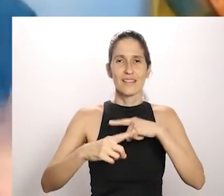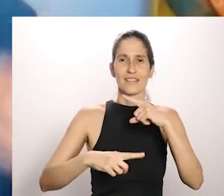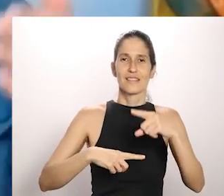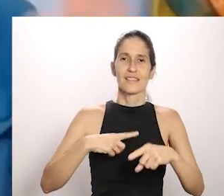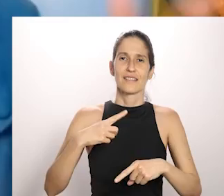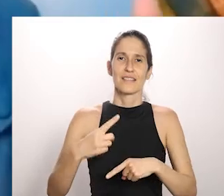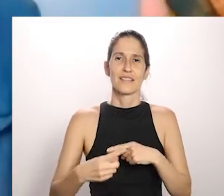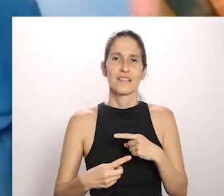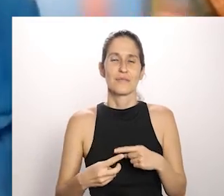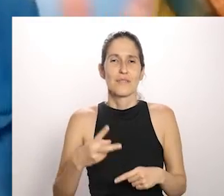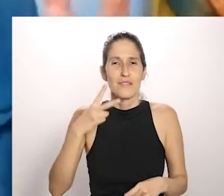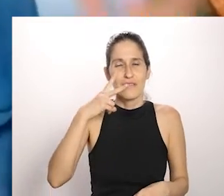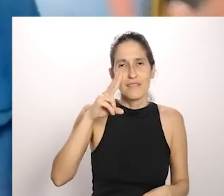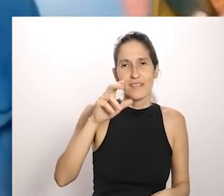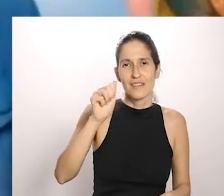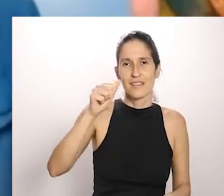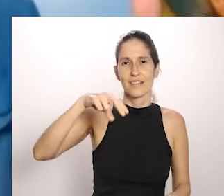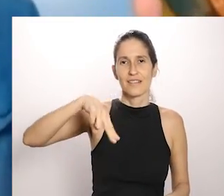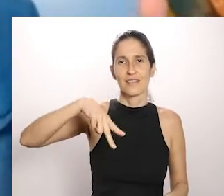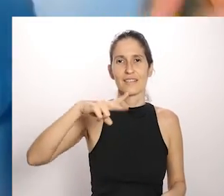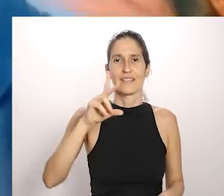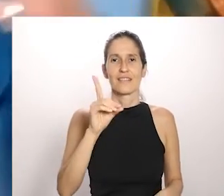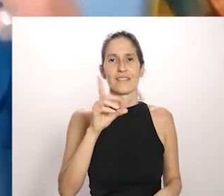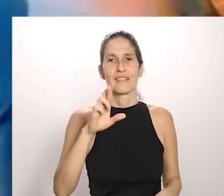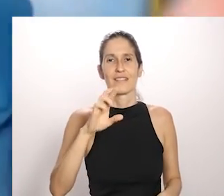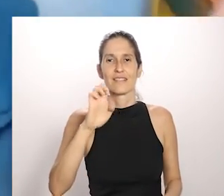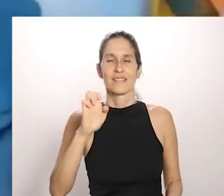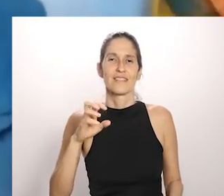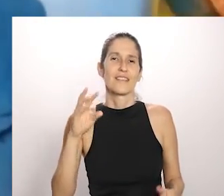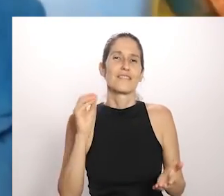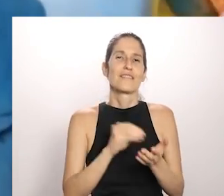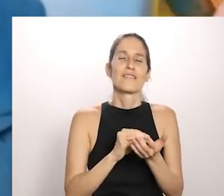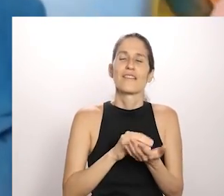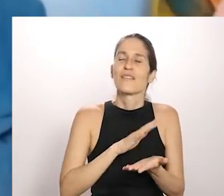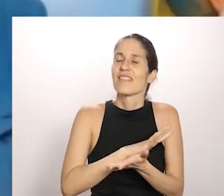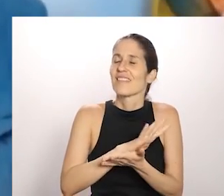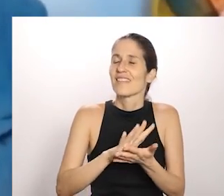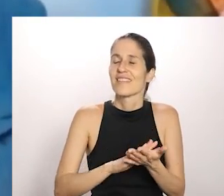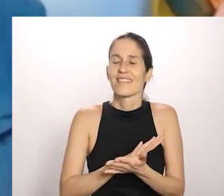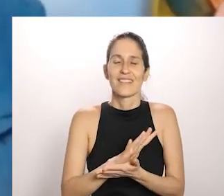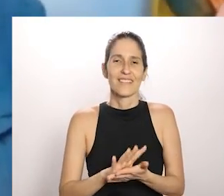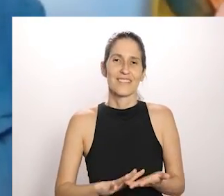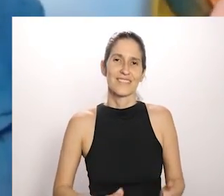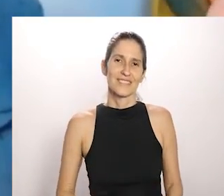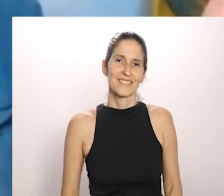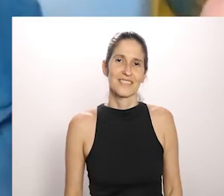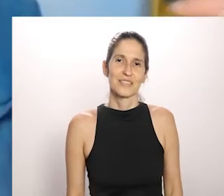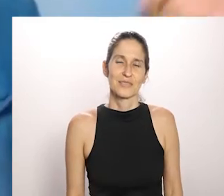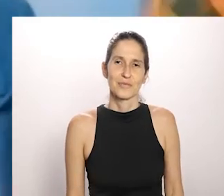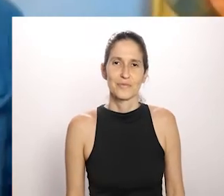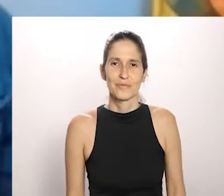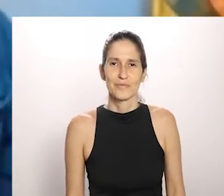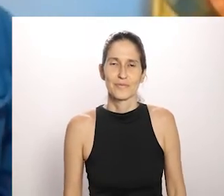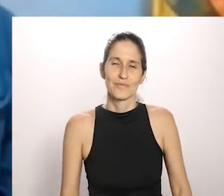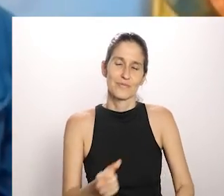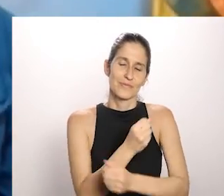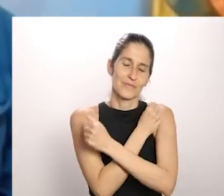E depois de ver André não ficar faltando nada